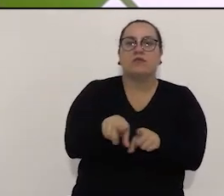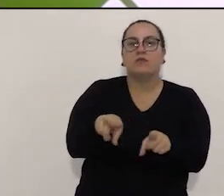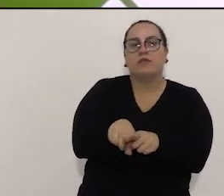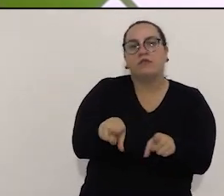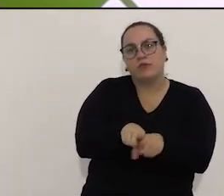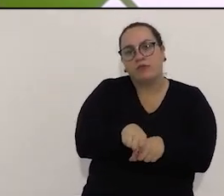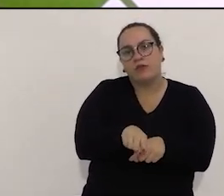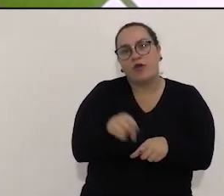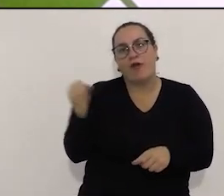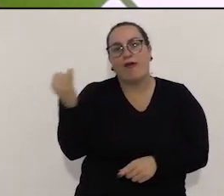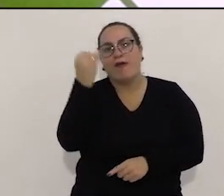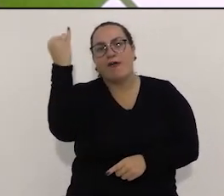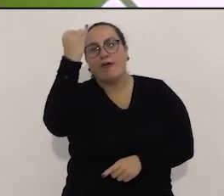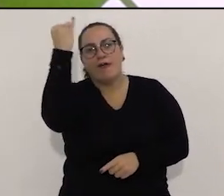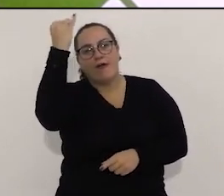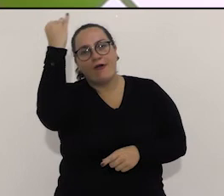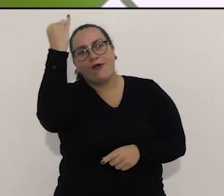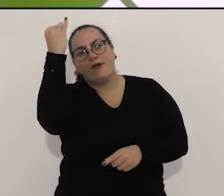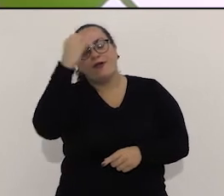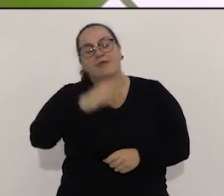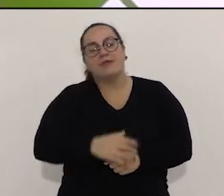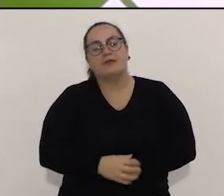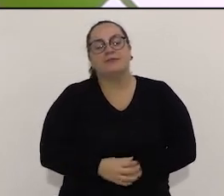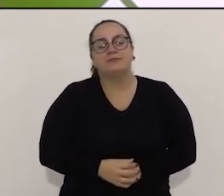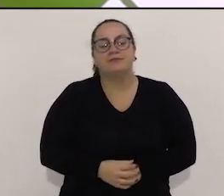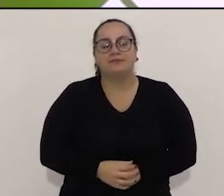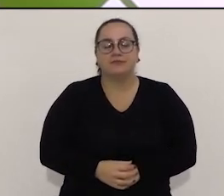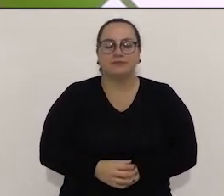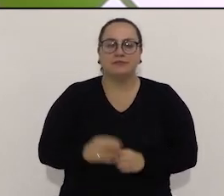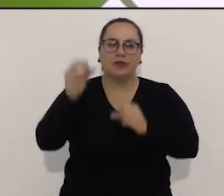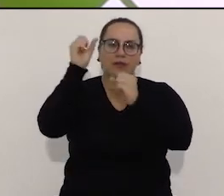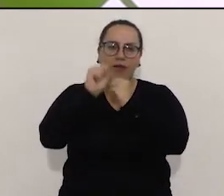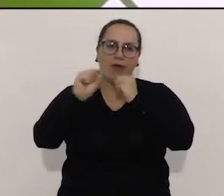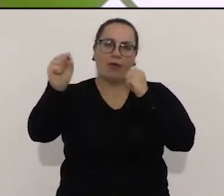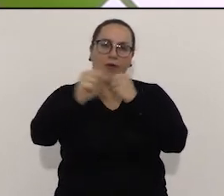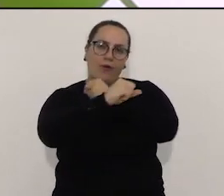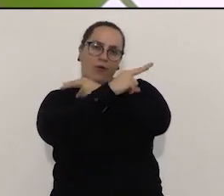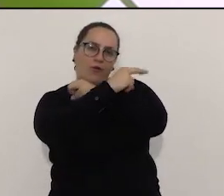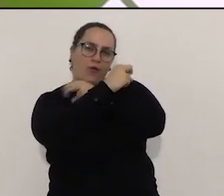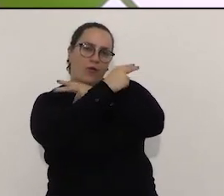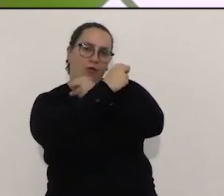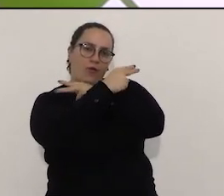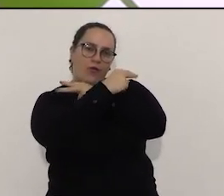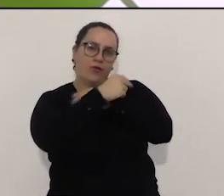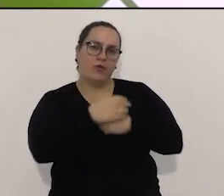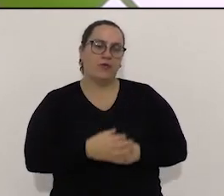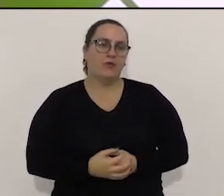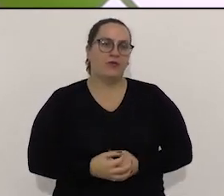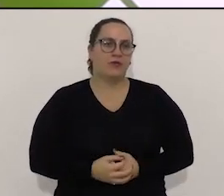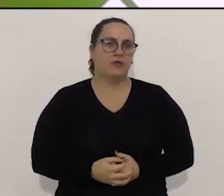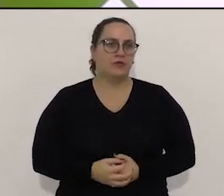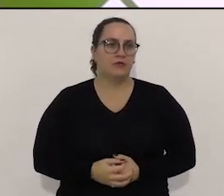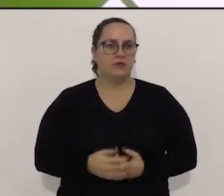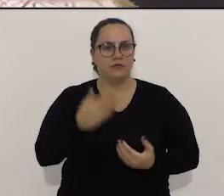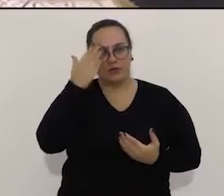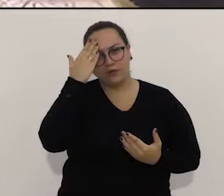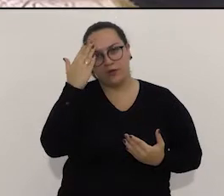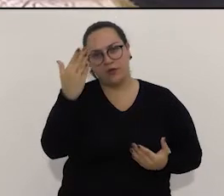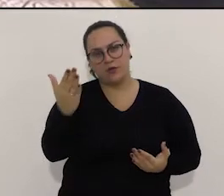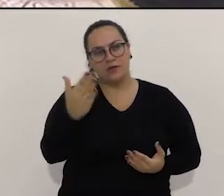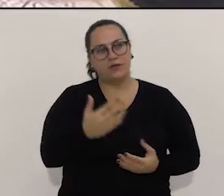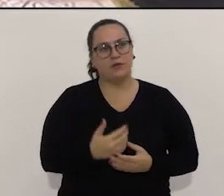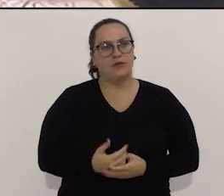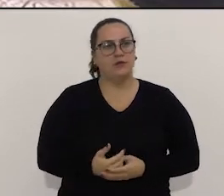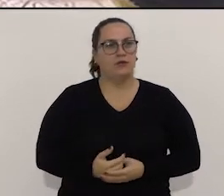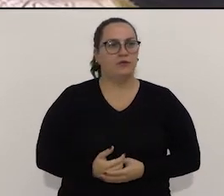importante ter o esporte amador na cidade. Eu acho que isso faz bem. Satisfeito, candidato.